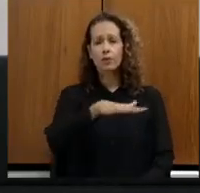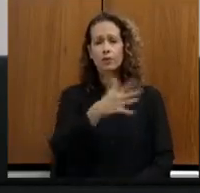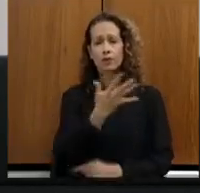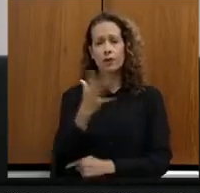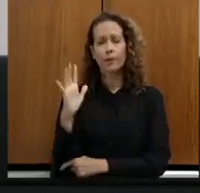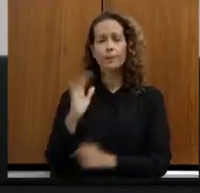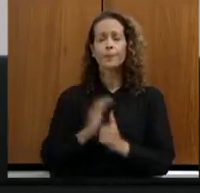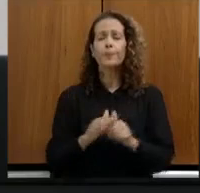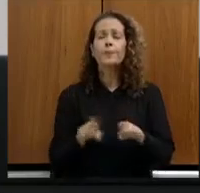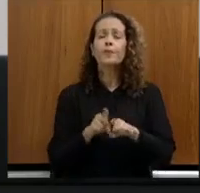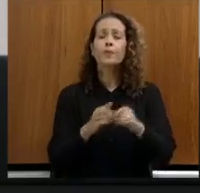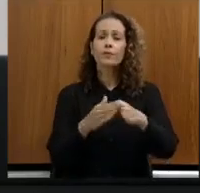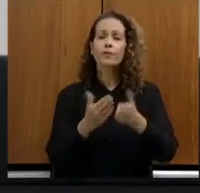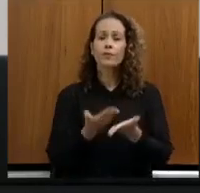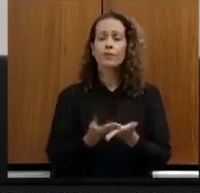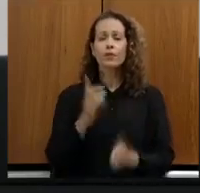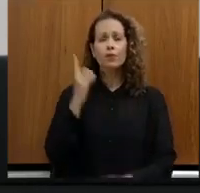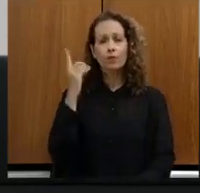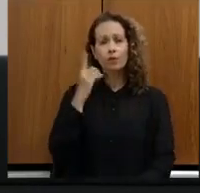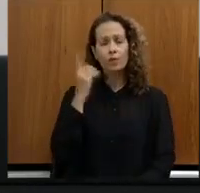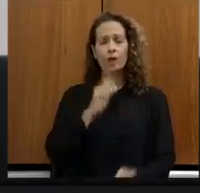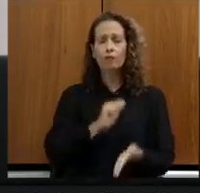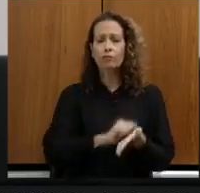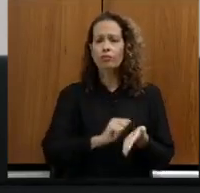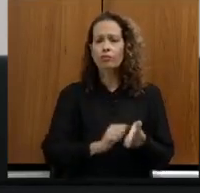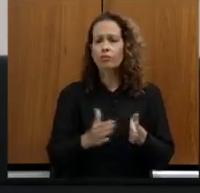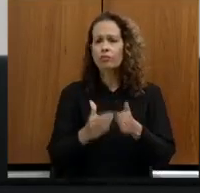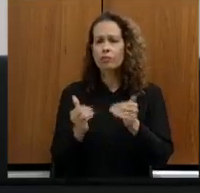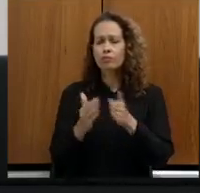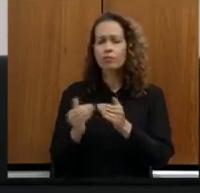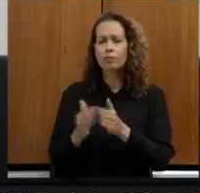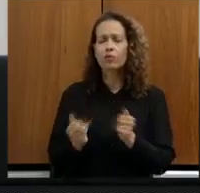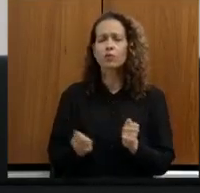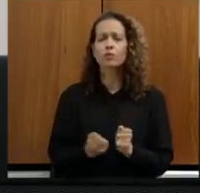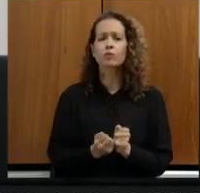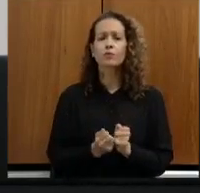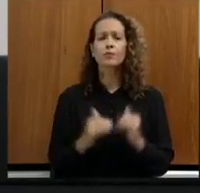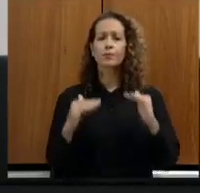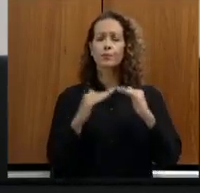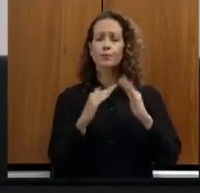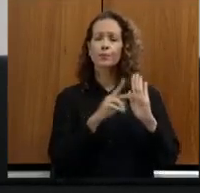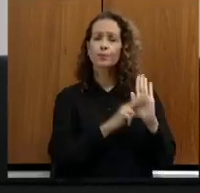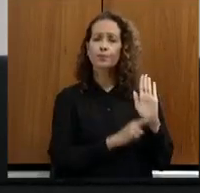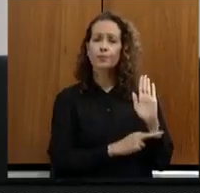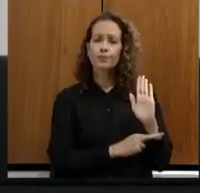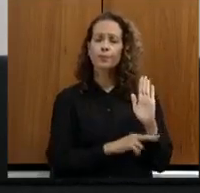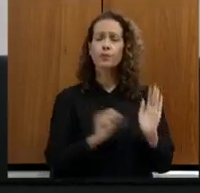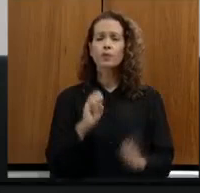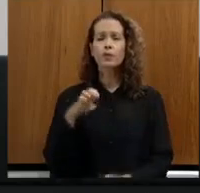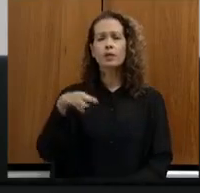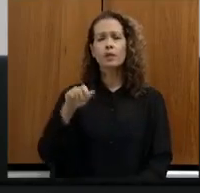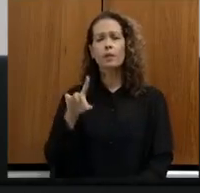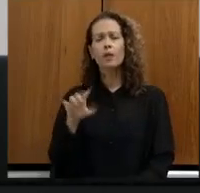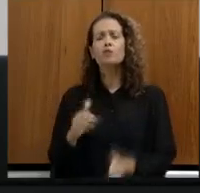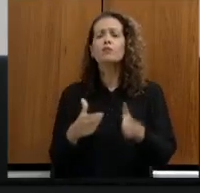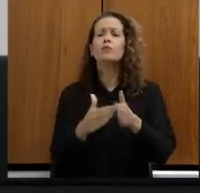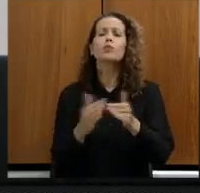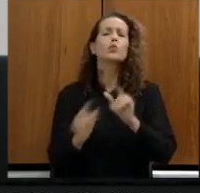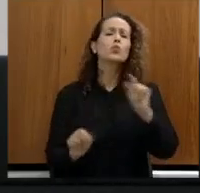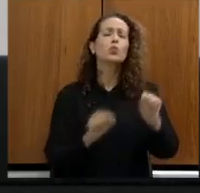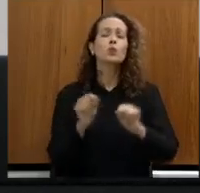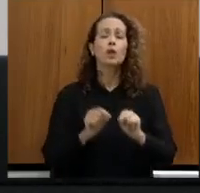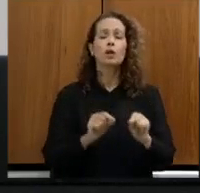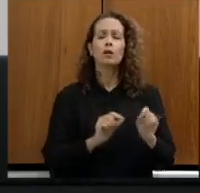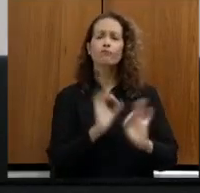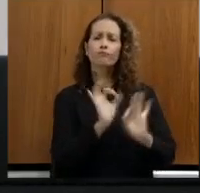o deputado que subscreve requer nos termos regimentais que seja encaminhado a CEMAT pedido de providências para que elabore